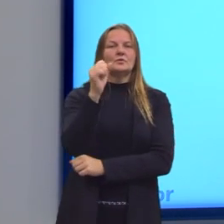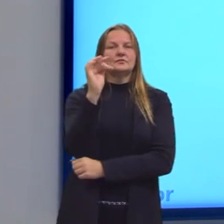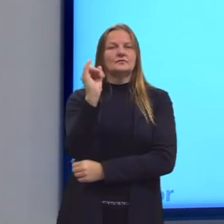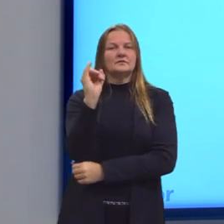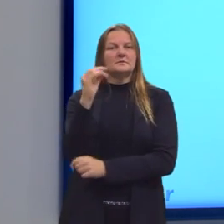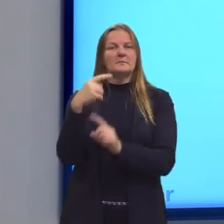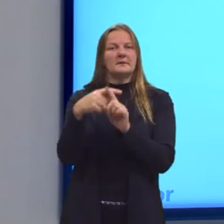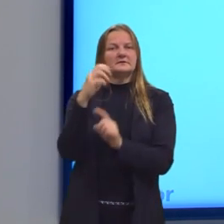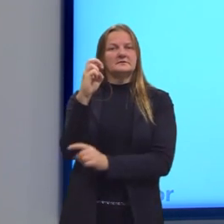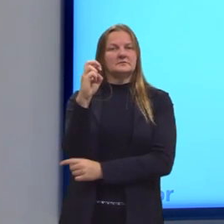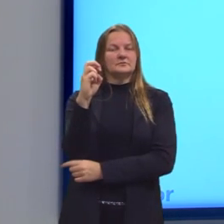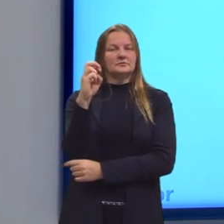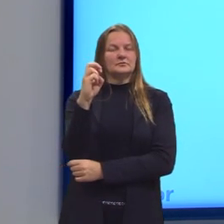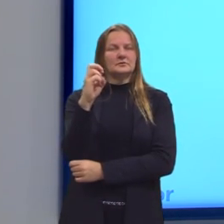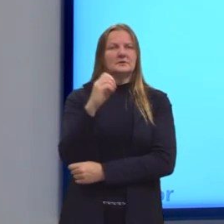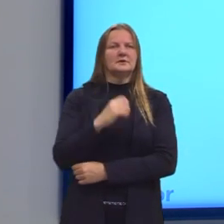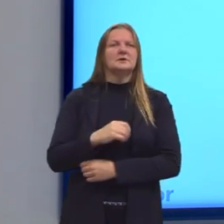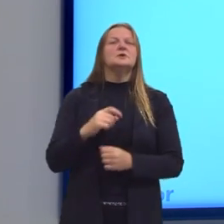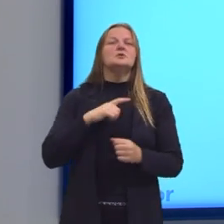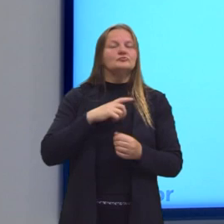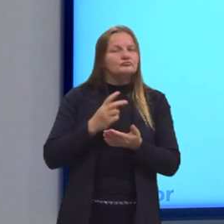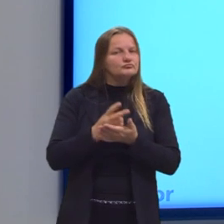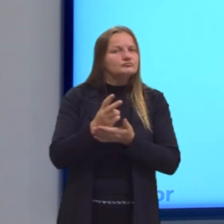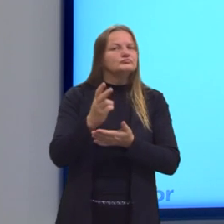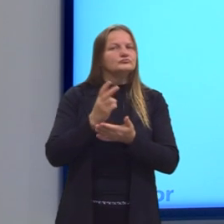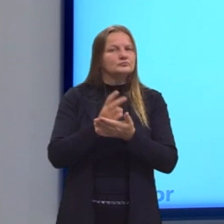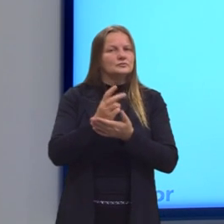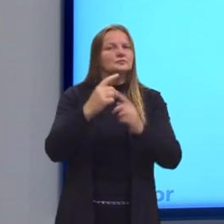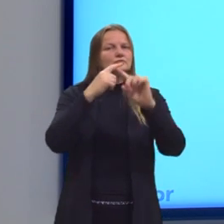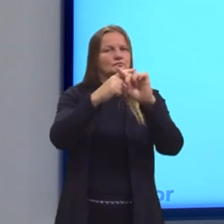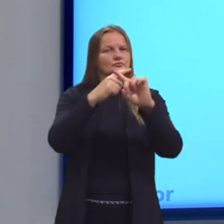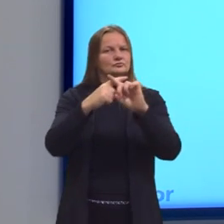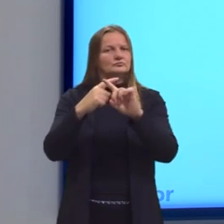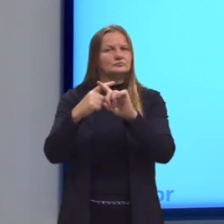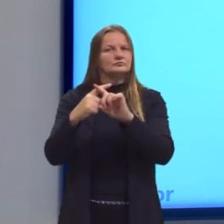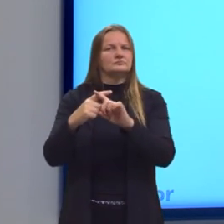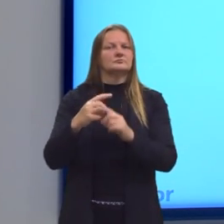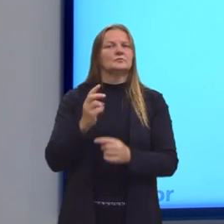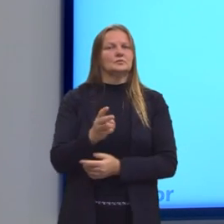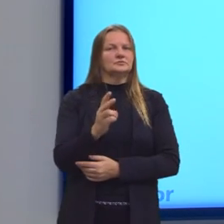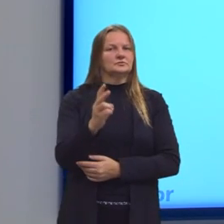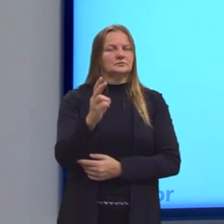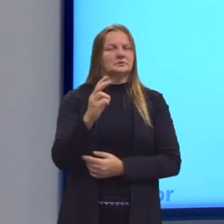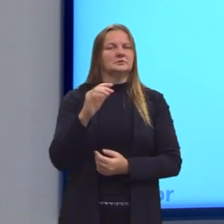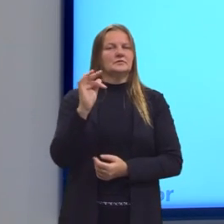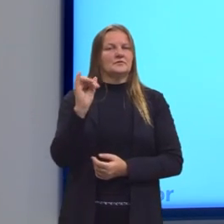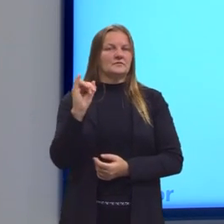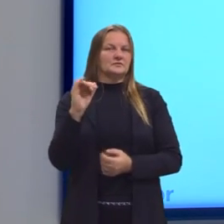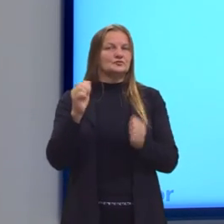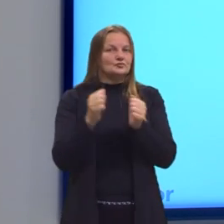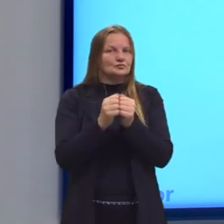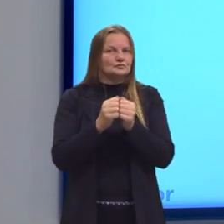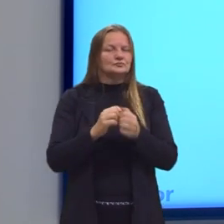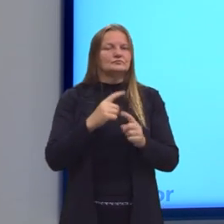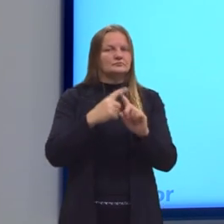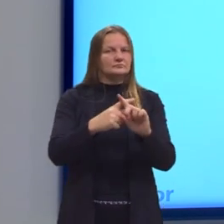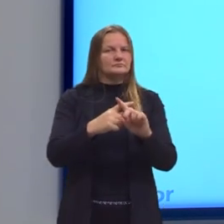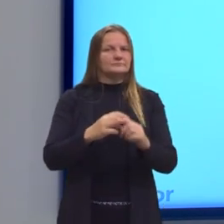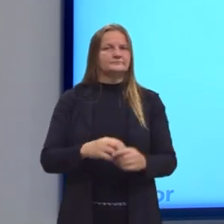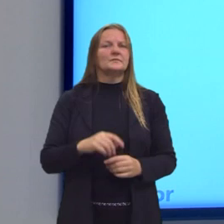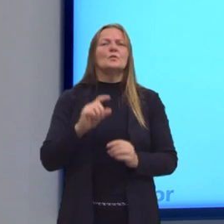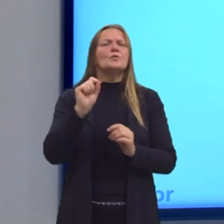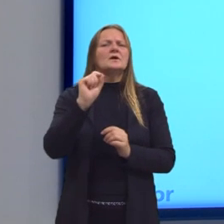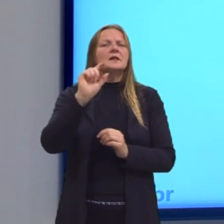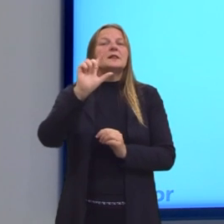mais 5. Nós ainda mantemos aqui a nossa multiplicação por Fibonacci. Qual é o próximo passo?